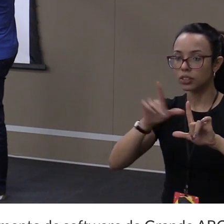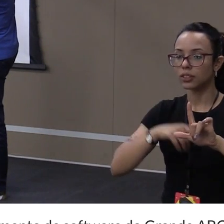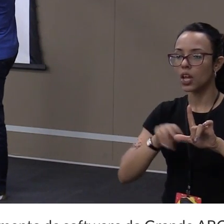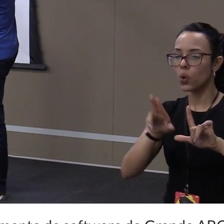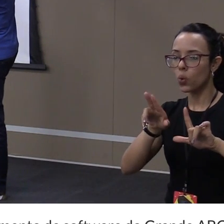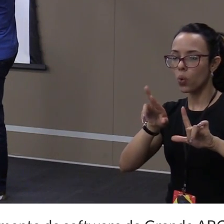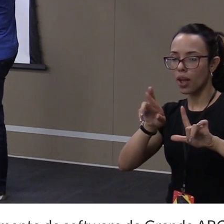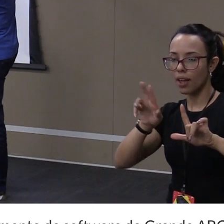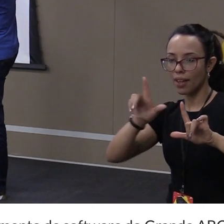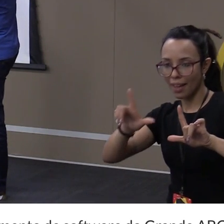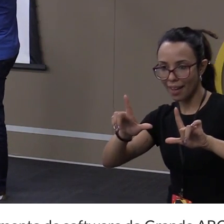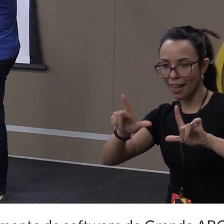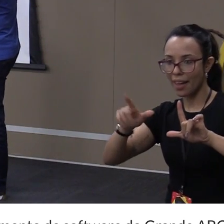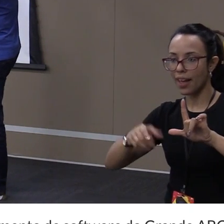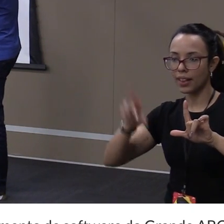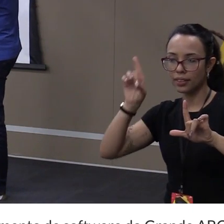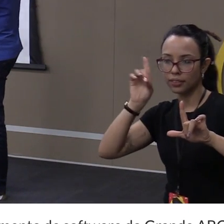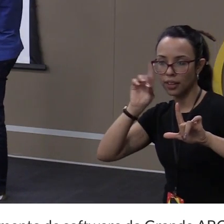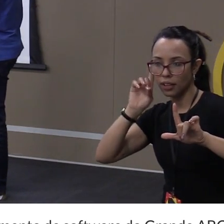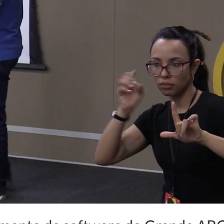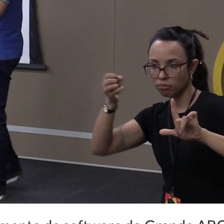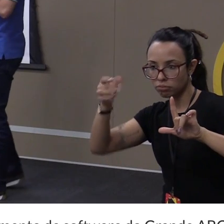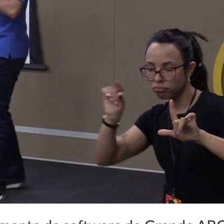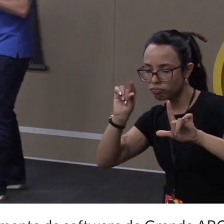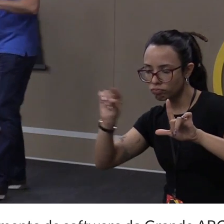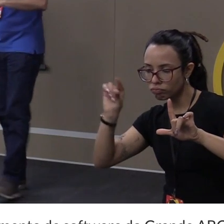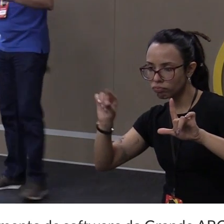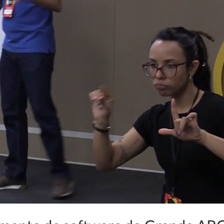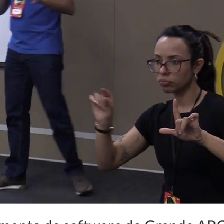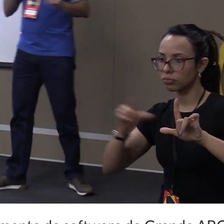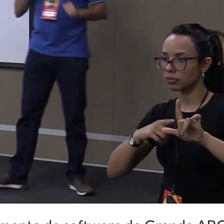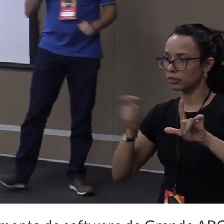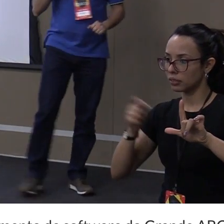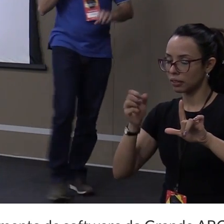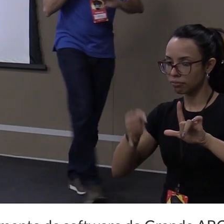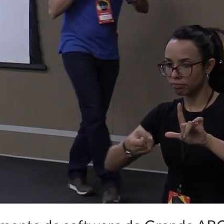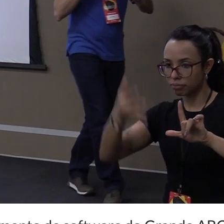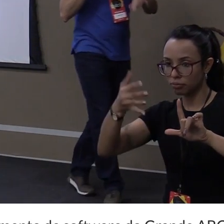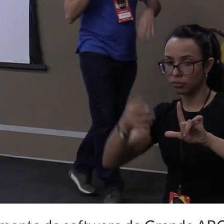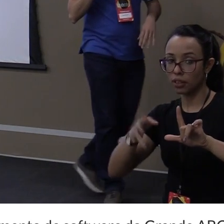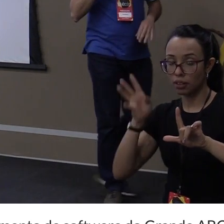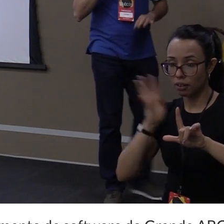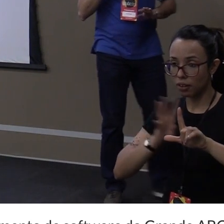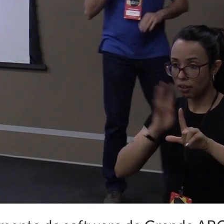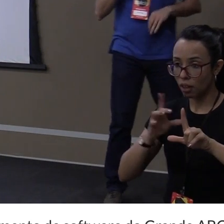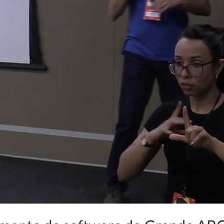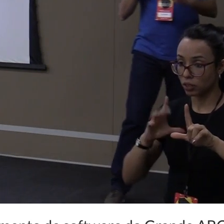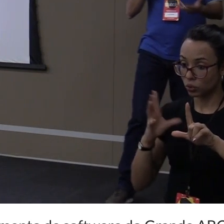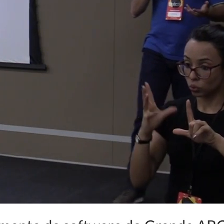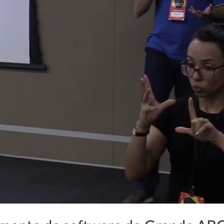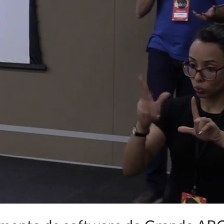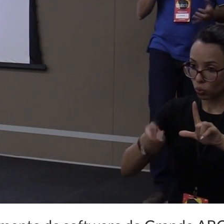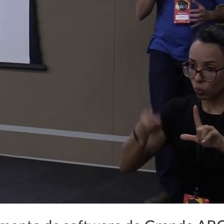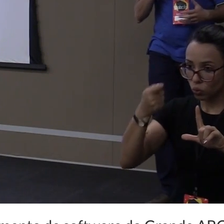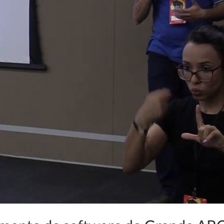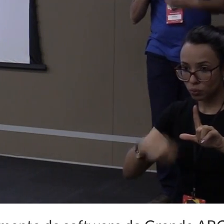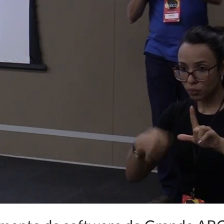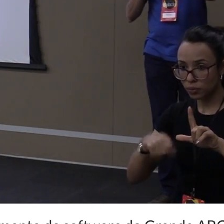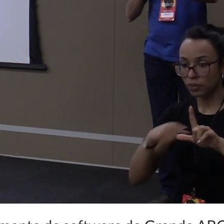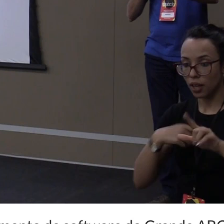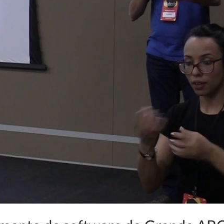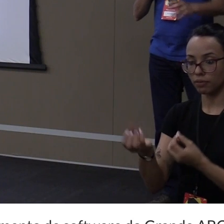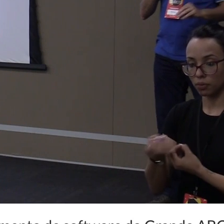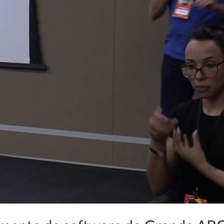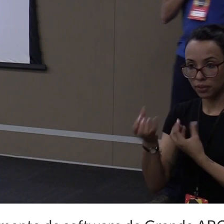tal e data tal. E tem vários itens. Legal. Estou com todo mundo que eu preciso. Peguei as informações que eu